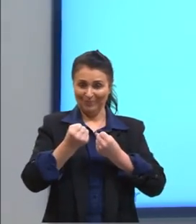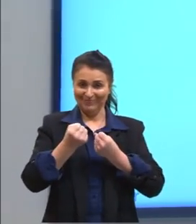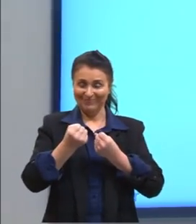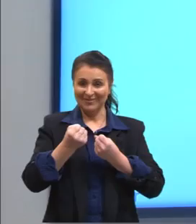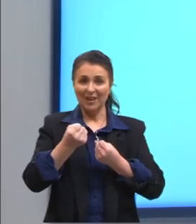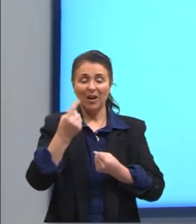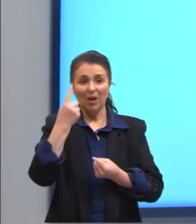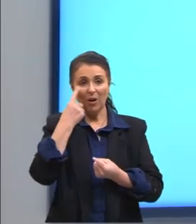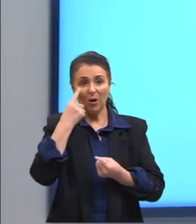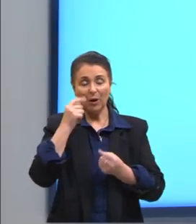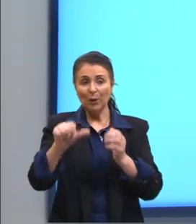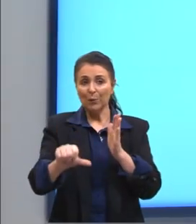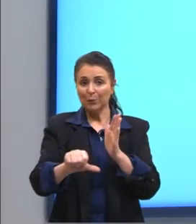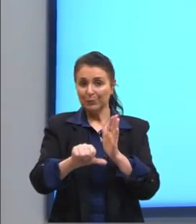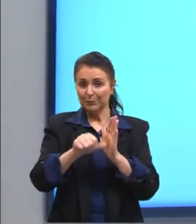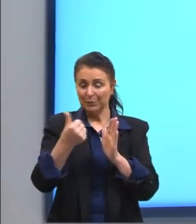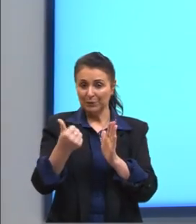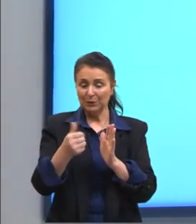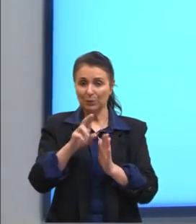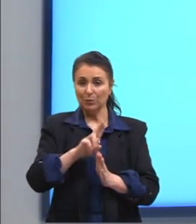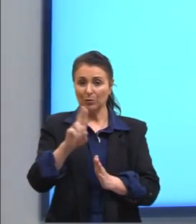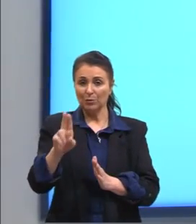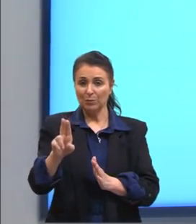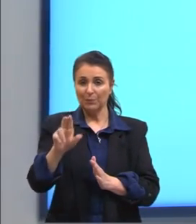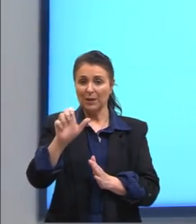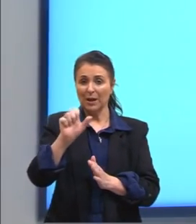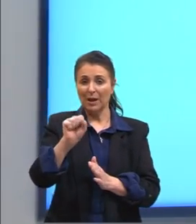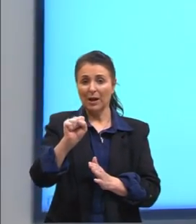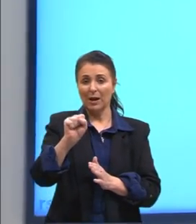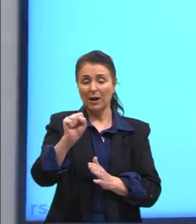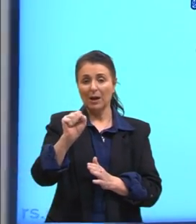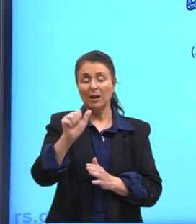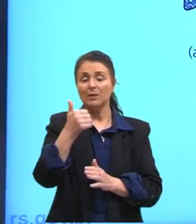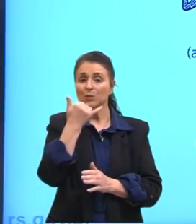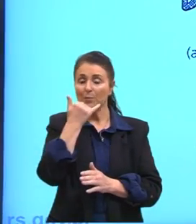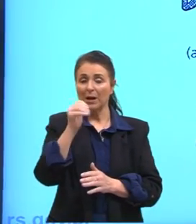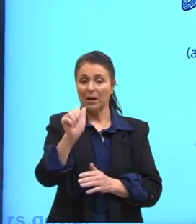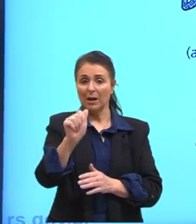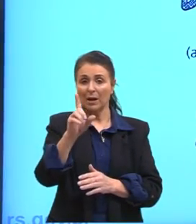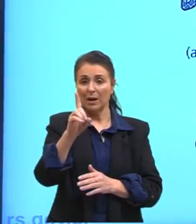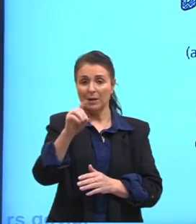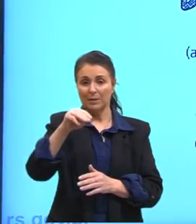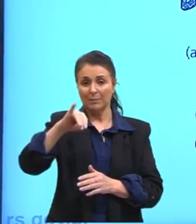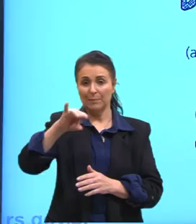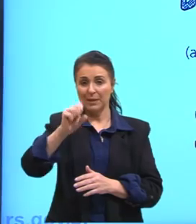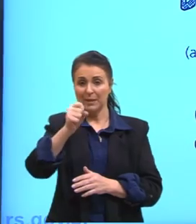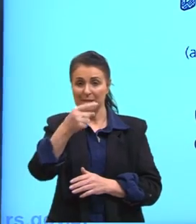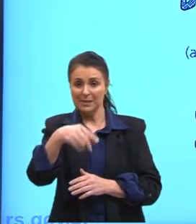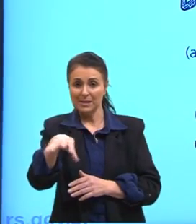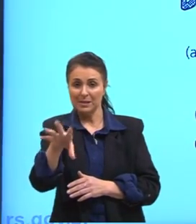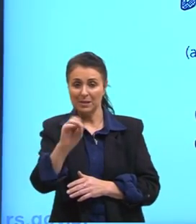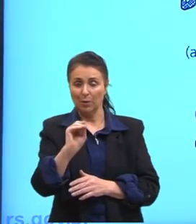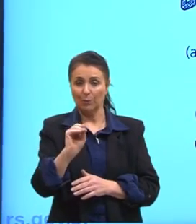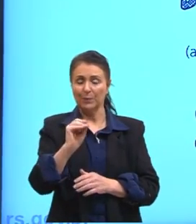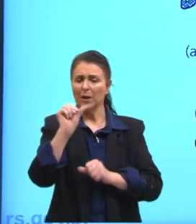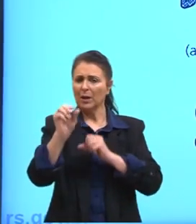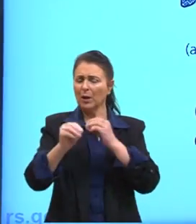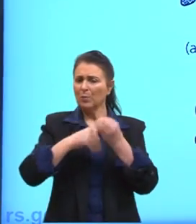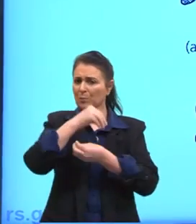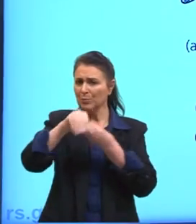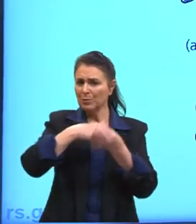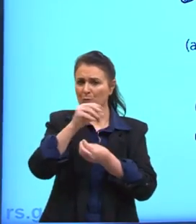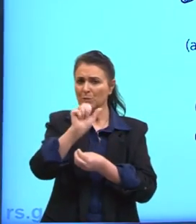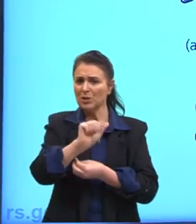parte, tá? Esse primeiro aqui, então, a gente chama de admissão. Uma mistura de ar e combustível enche o cilindro